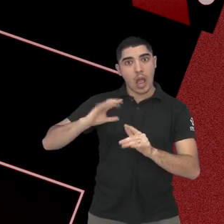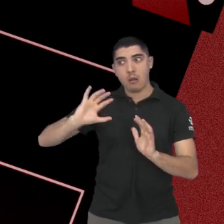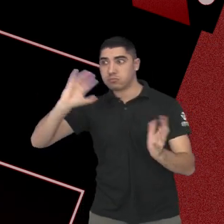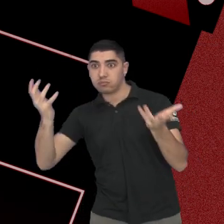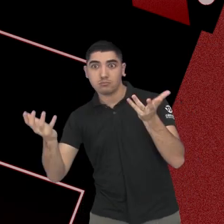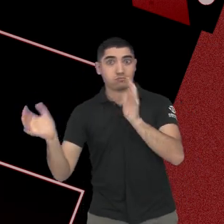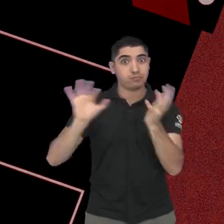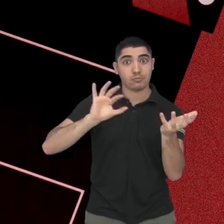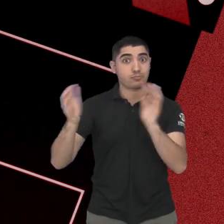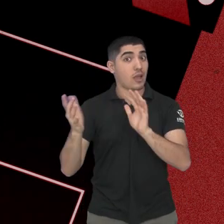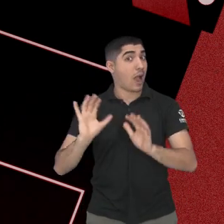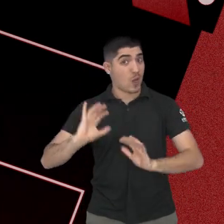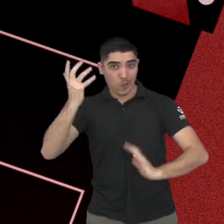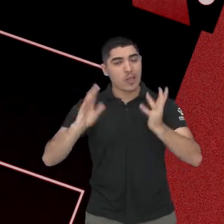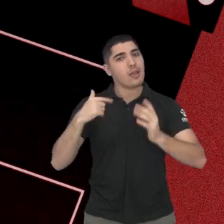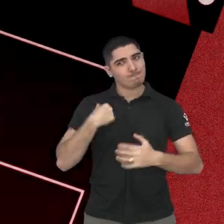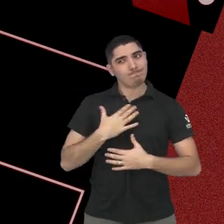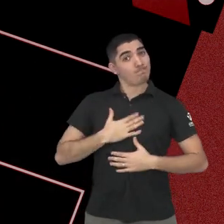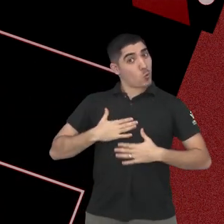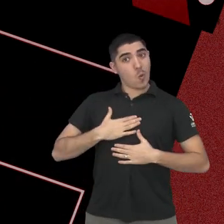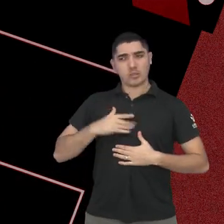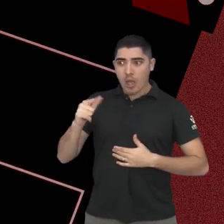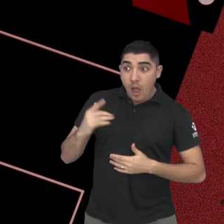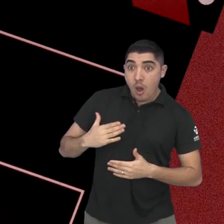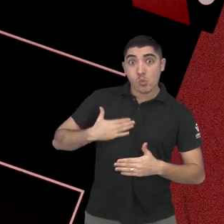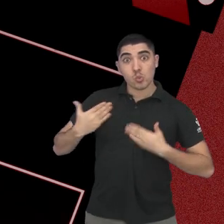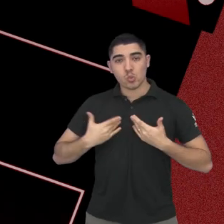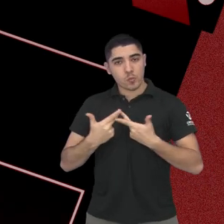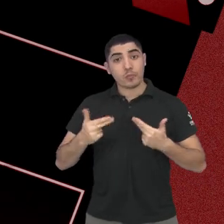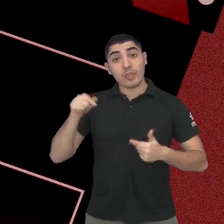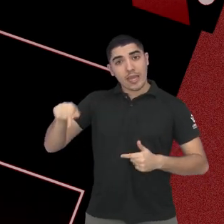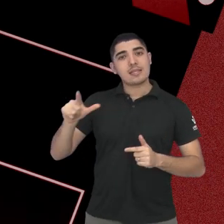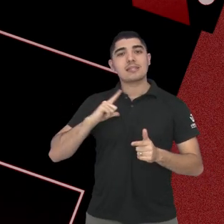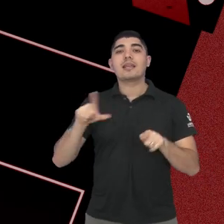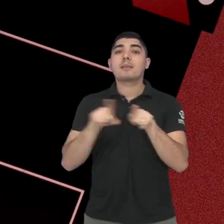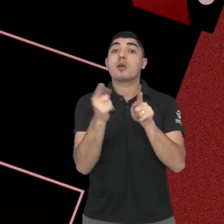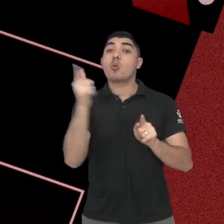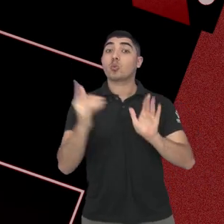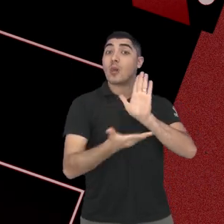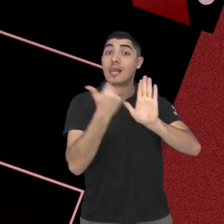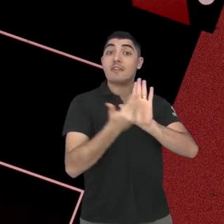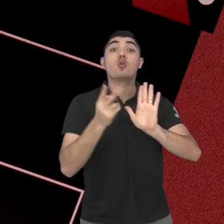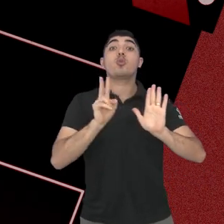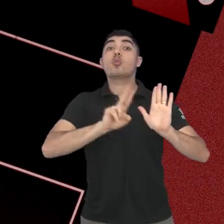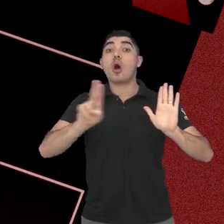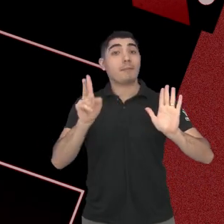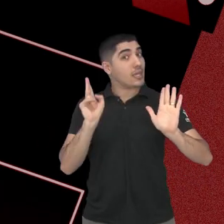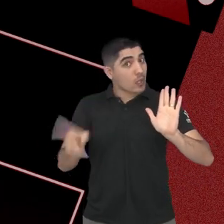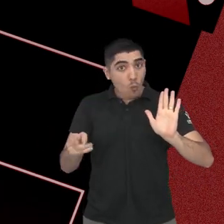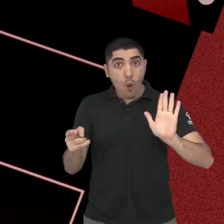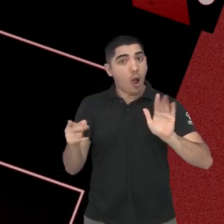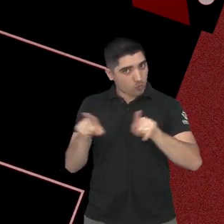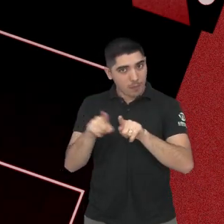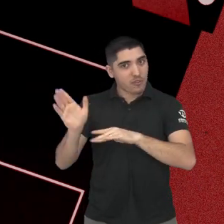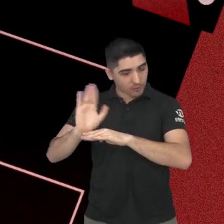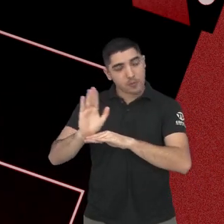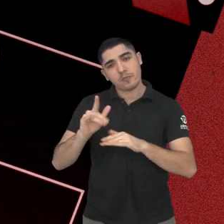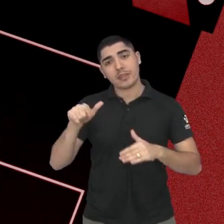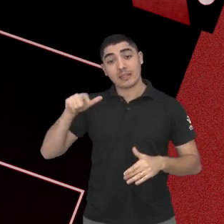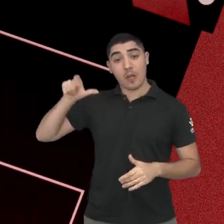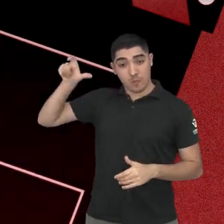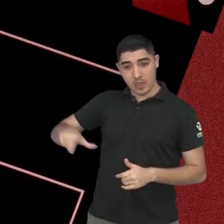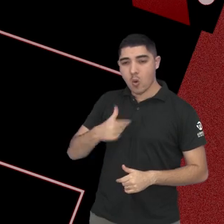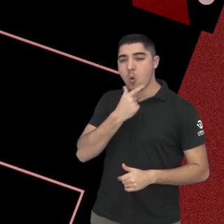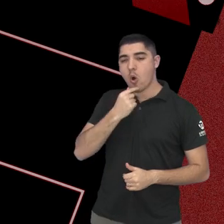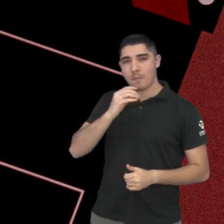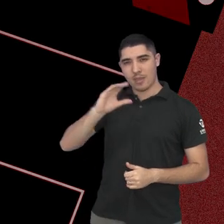que eu acho bastante positivo. E essa obra, gente, é baseada num livro de mesmo nome. Eu destaco a atuação do Chris Evans, que está